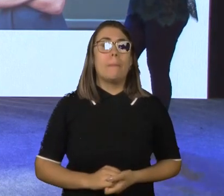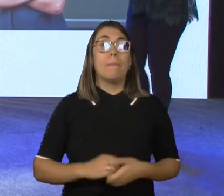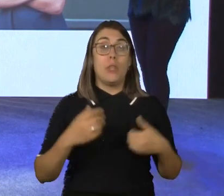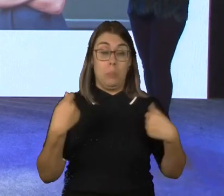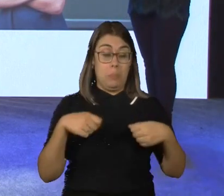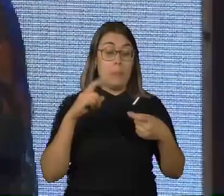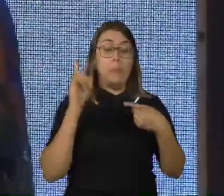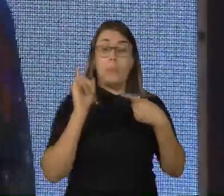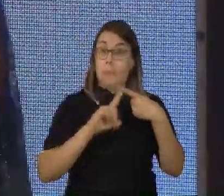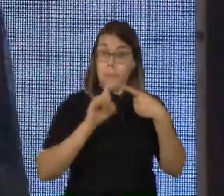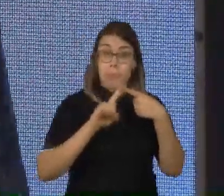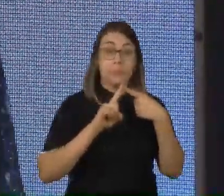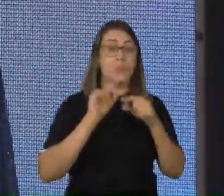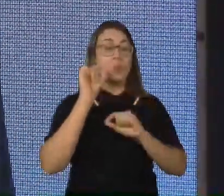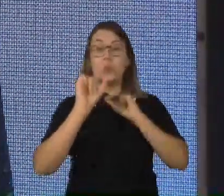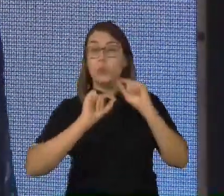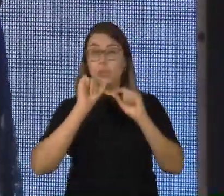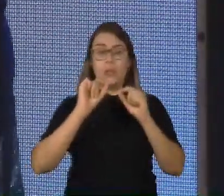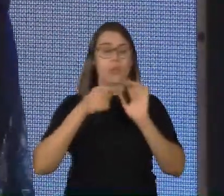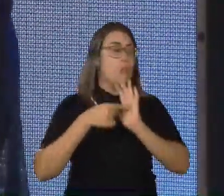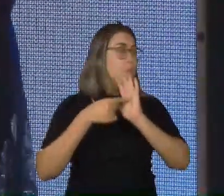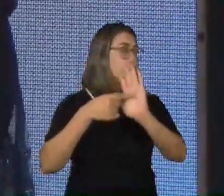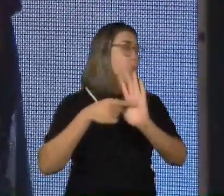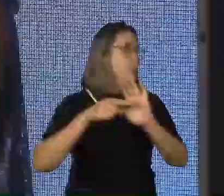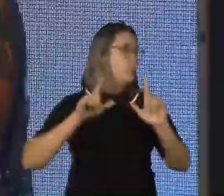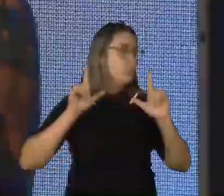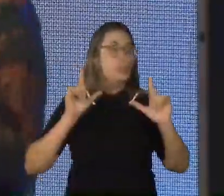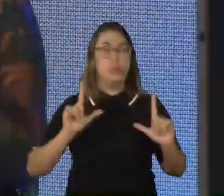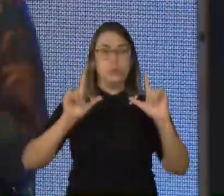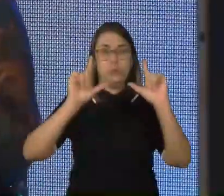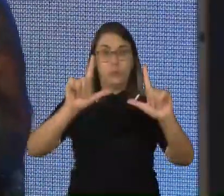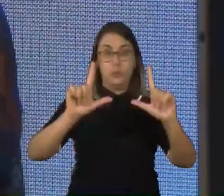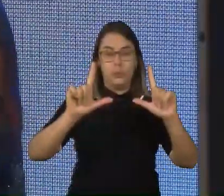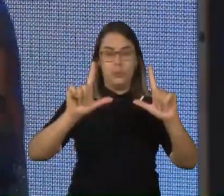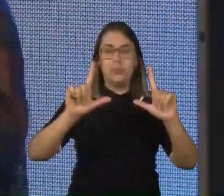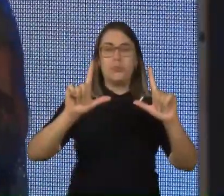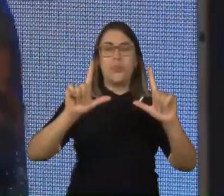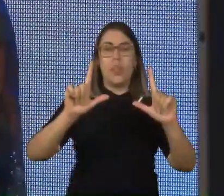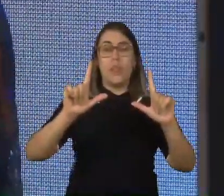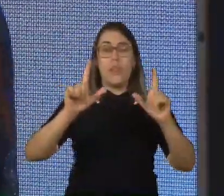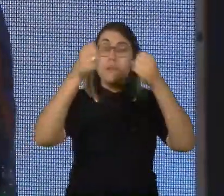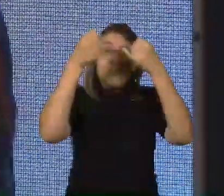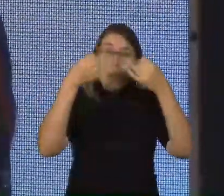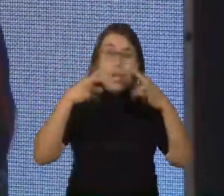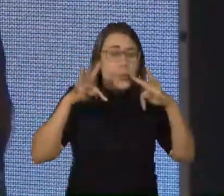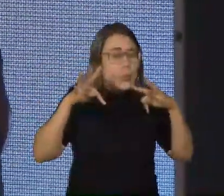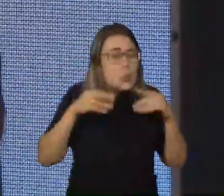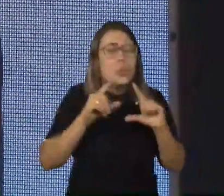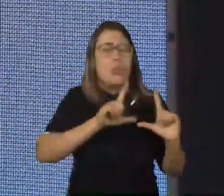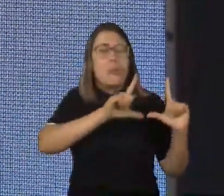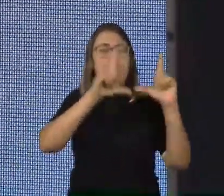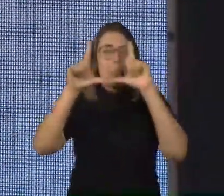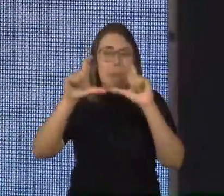eu vou descrever as imagens, gente, porque eu acho que as imagens dos slides fazem parte da apresentação e tem